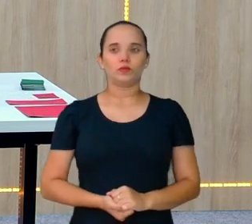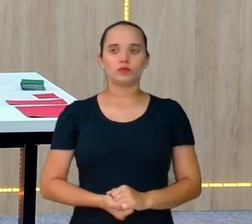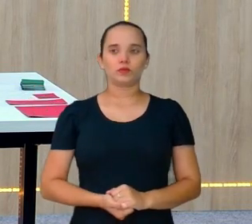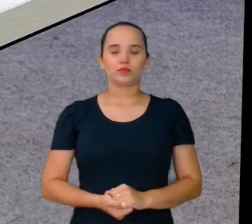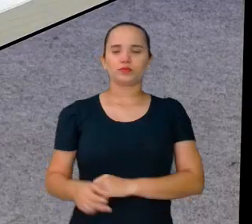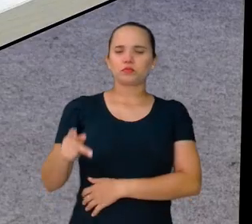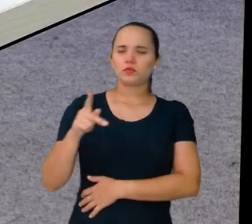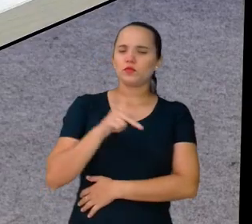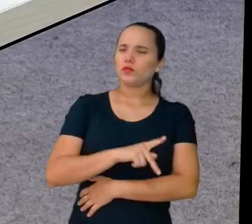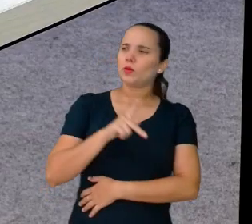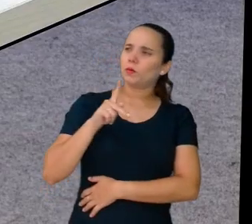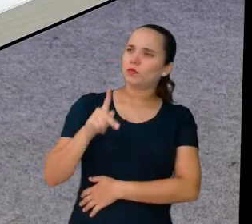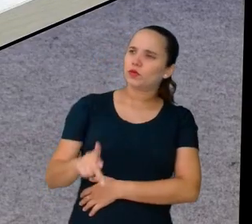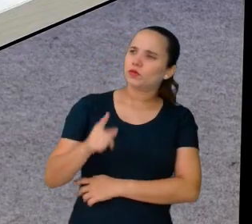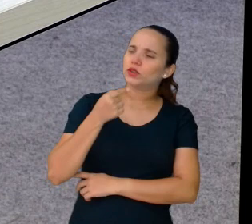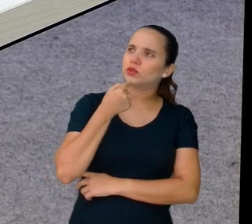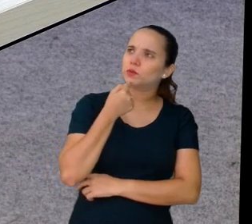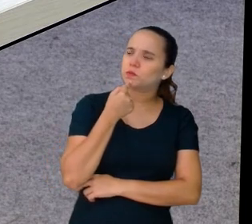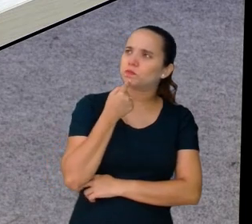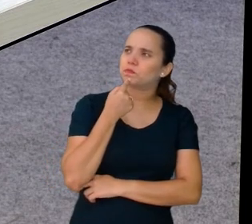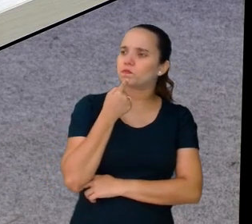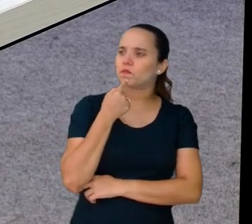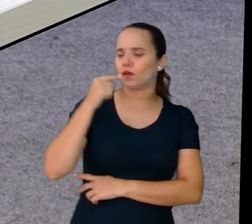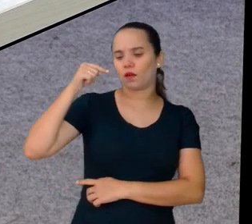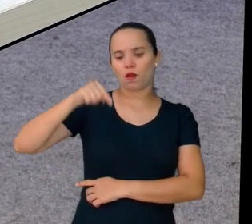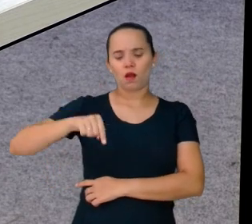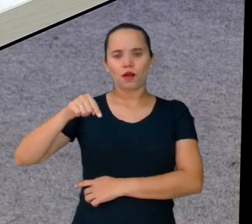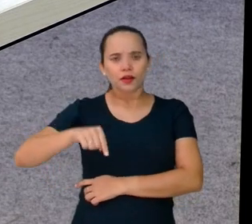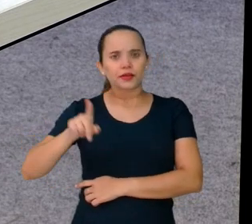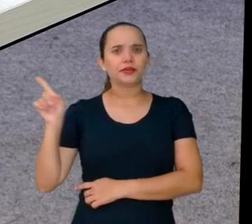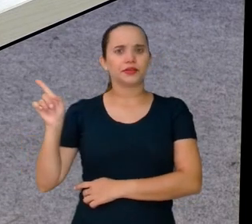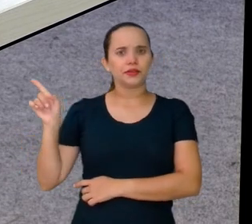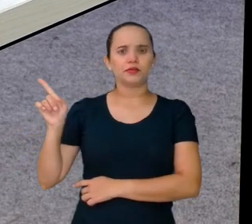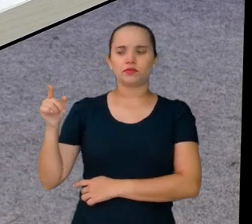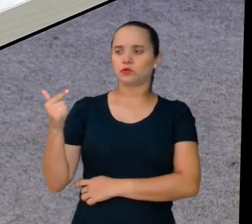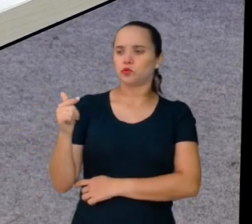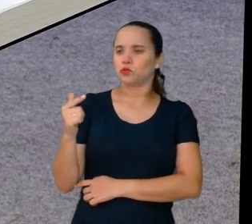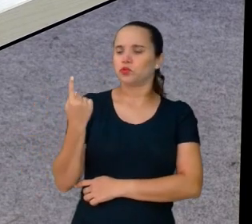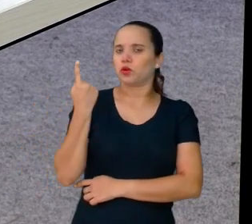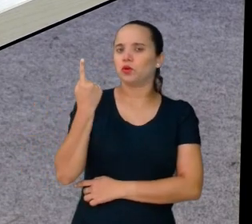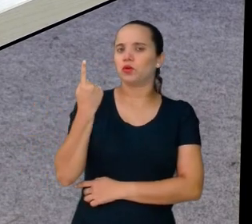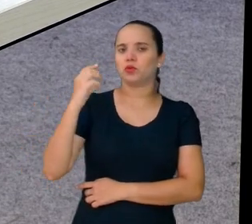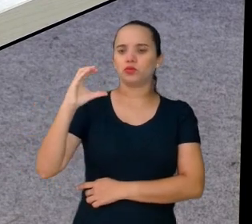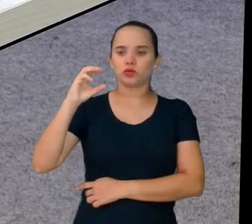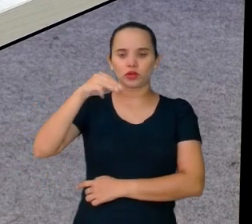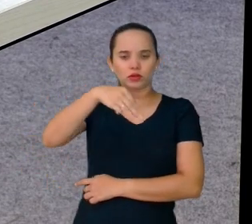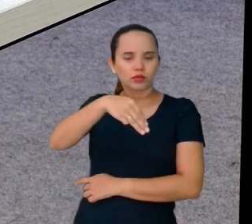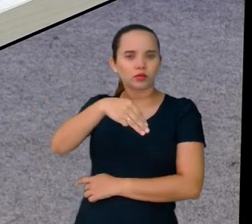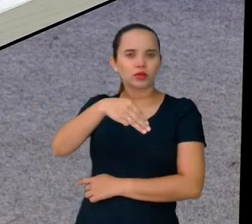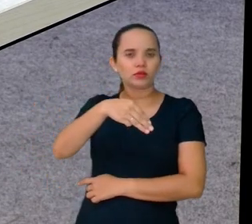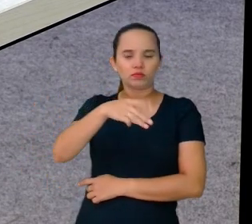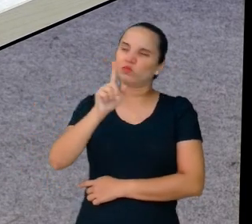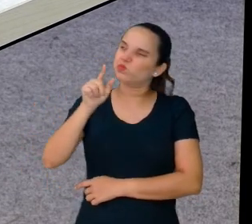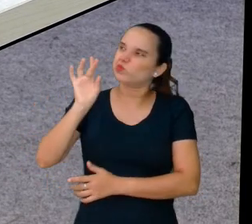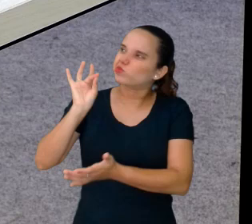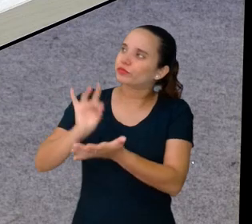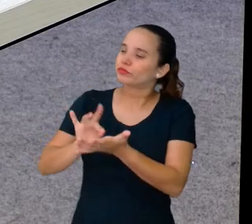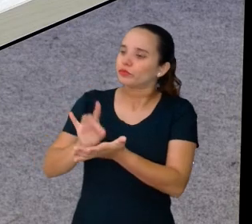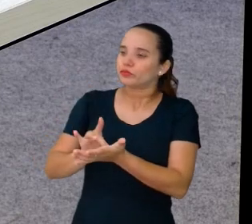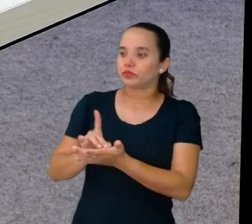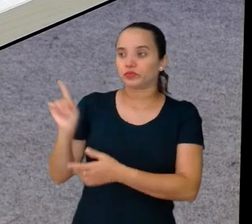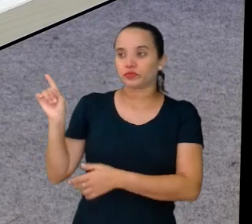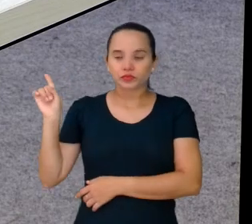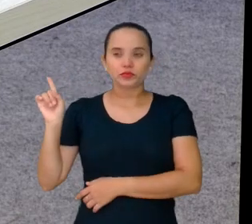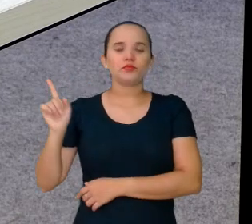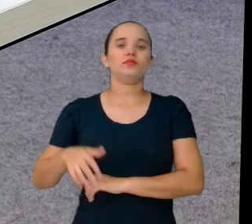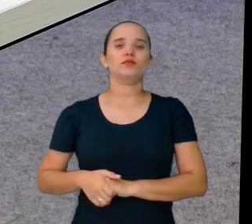Professora, aqui não tem um centímetro, é verdade. Aqui é minha unidade. Isso aqui é o meu